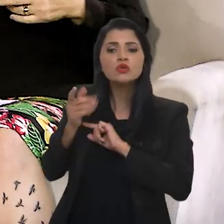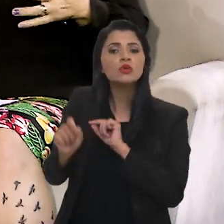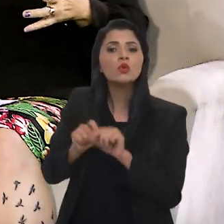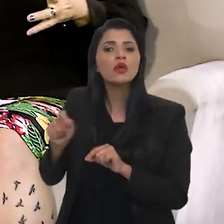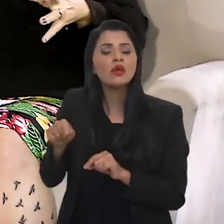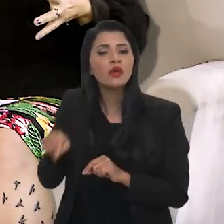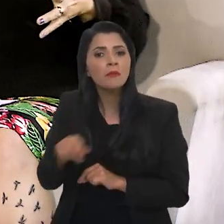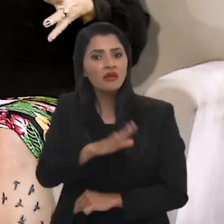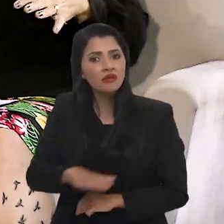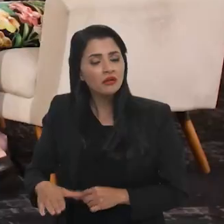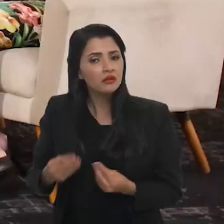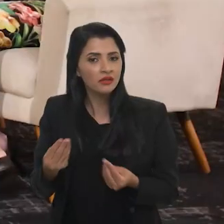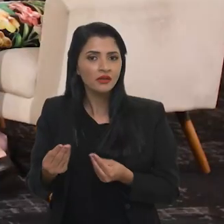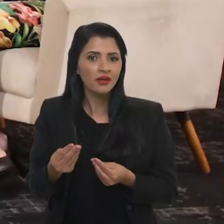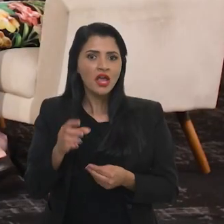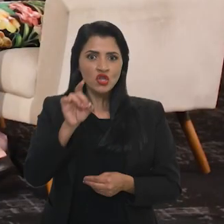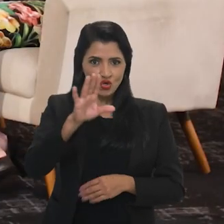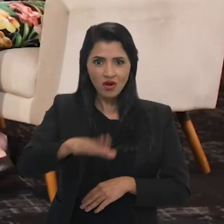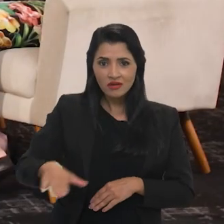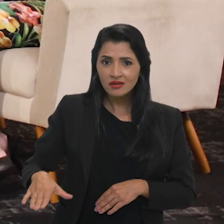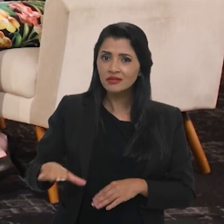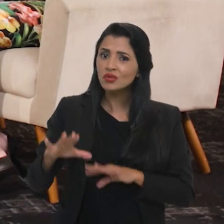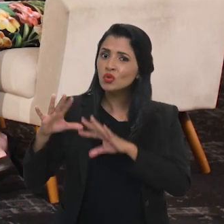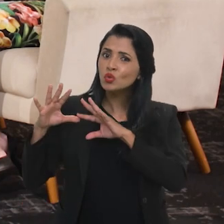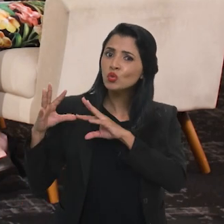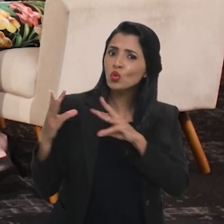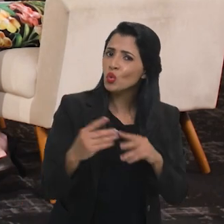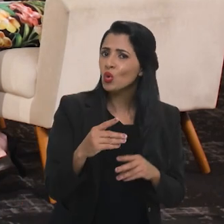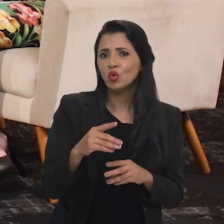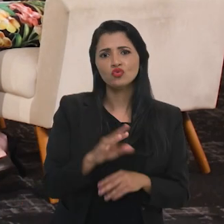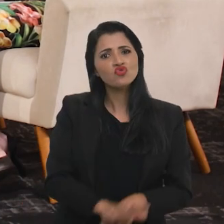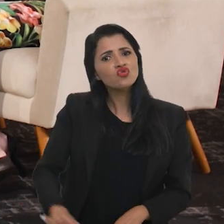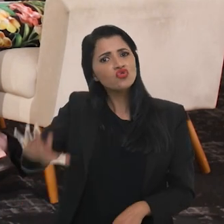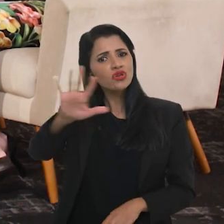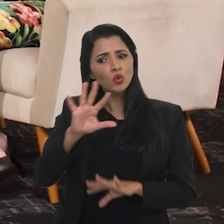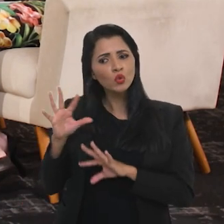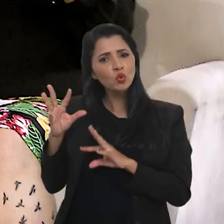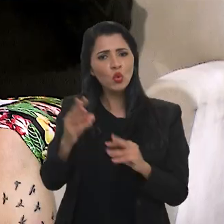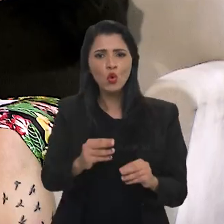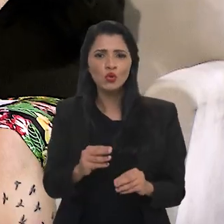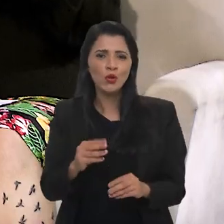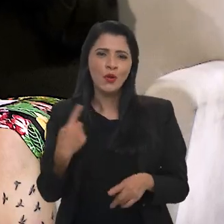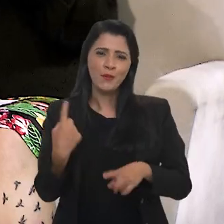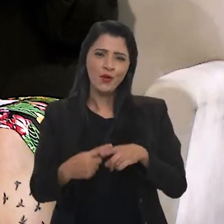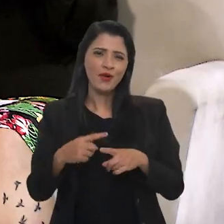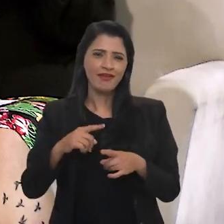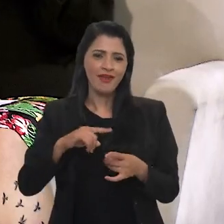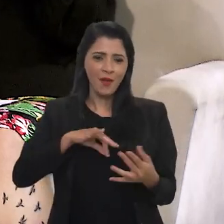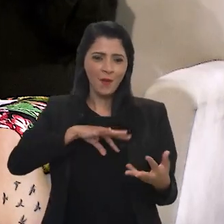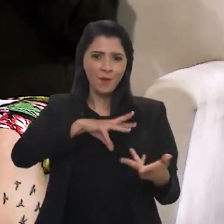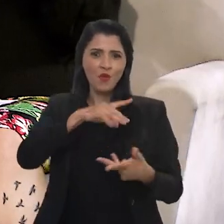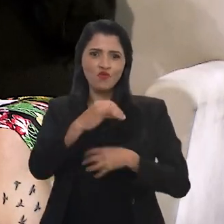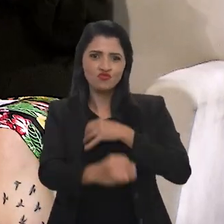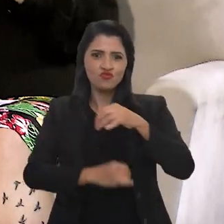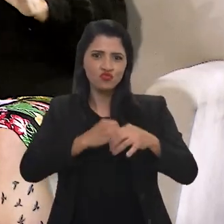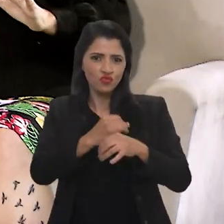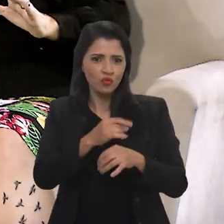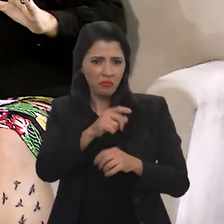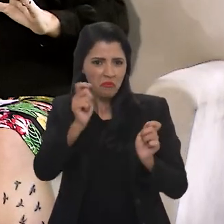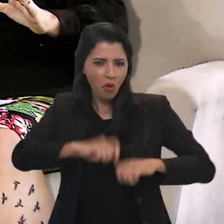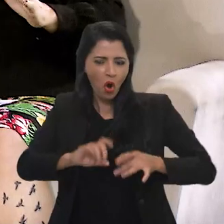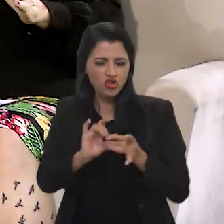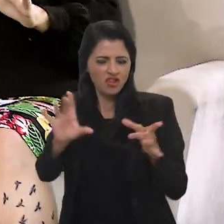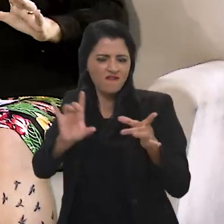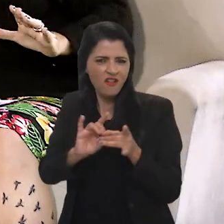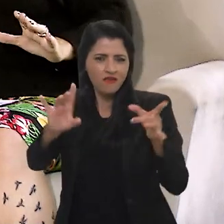responsabilizam pelo que divulgam, e não só a criança, todos de um modo geral, não é porque o mundo é virtual que ele vai aceitar